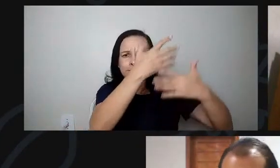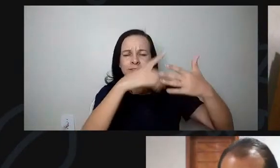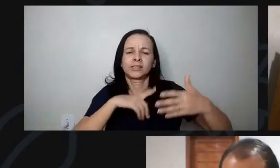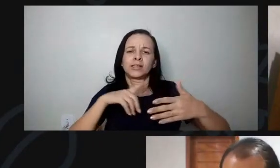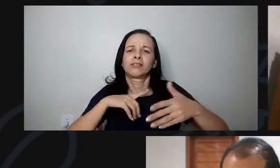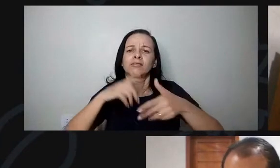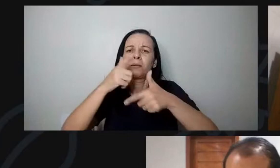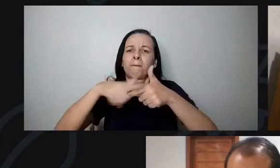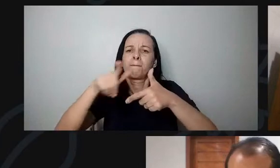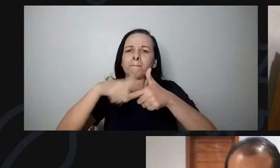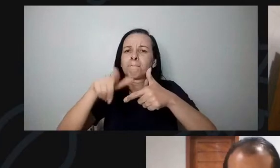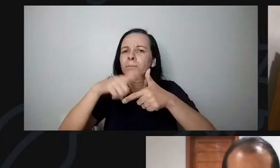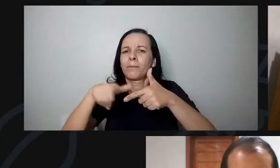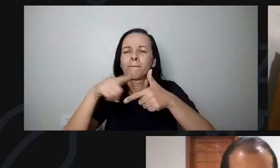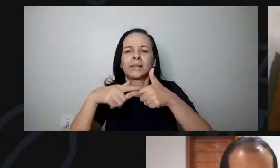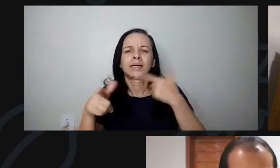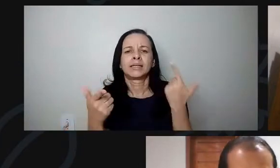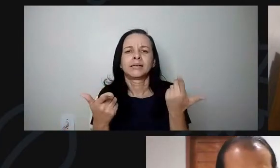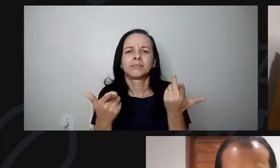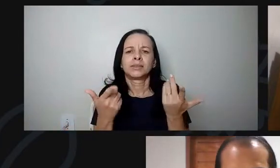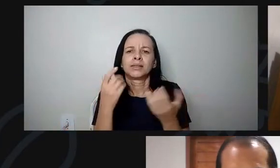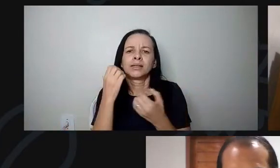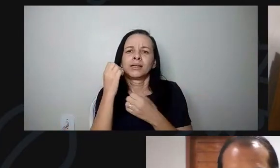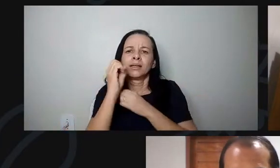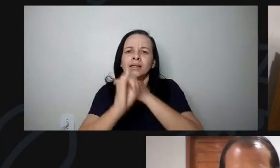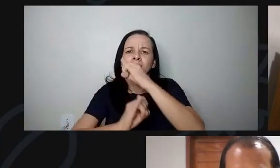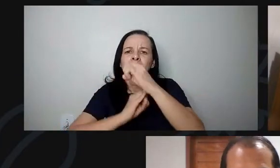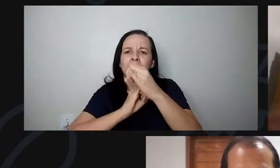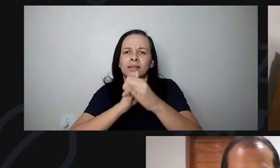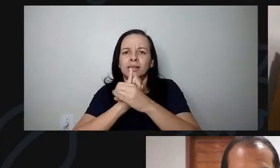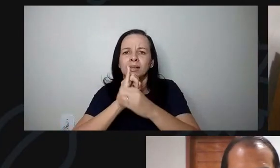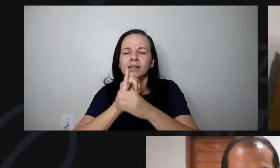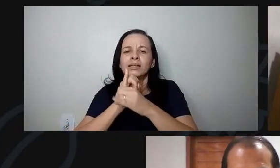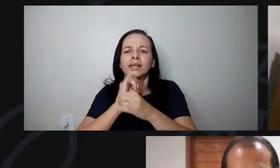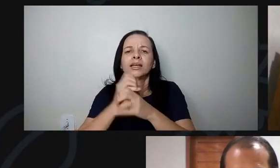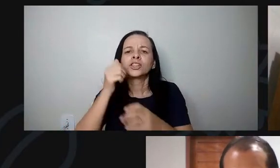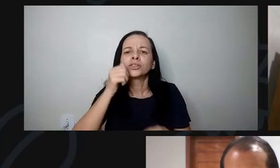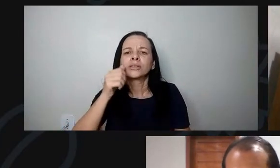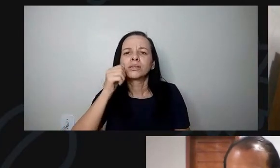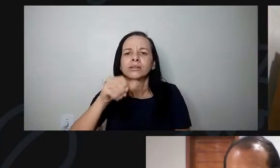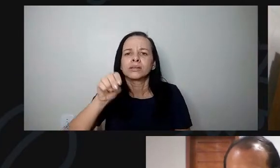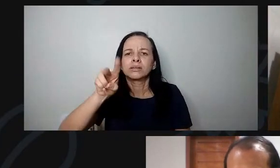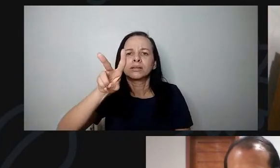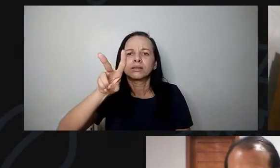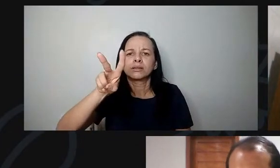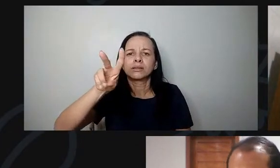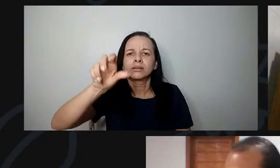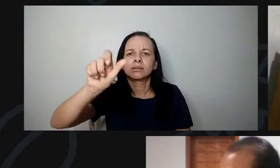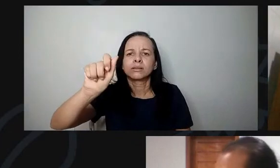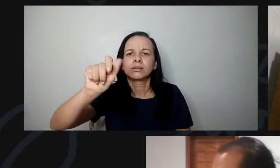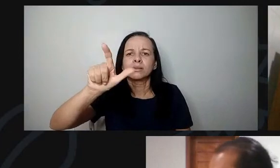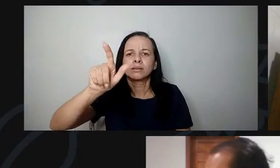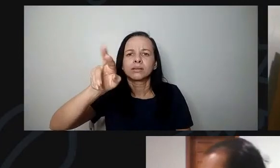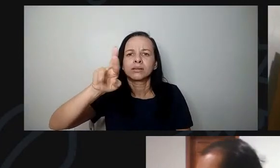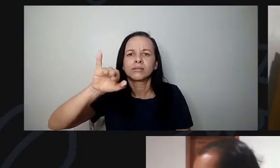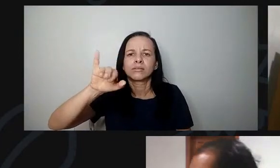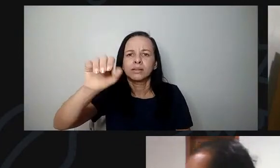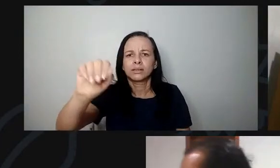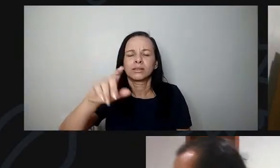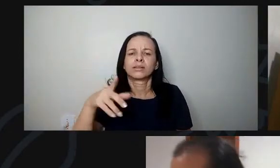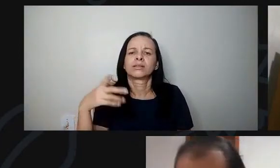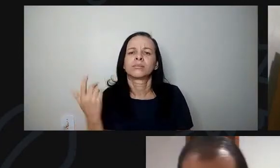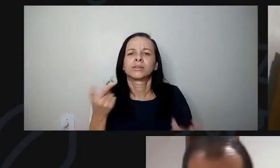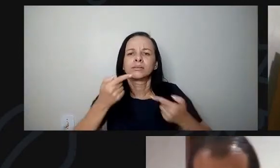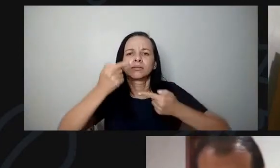com a internet da Valéria, ela está tentando retornar, mas enquanto isso a gente vai dialogando aqui com